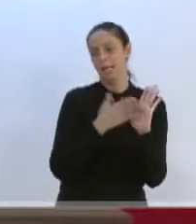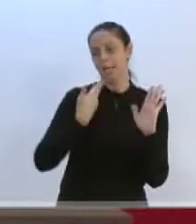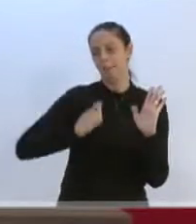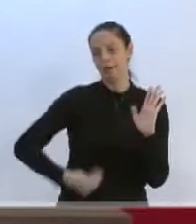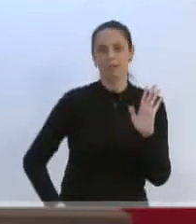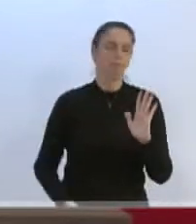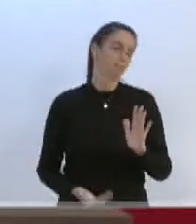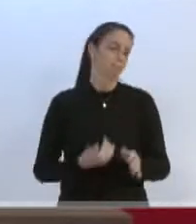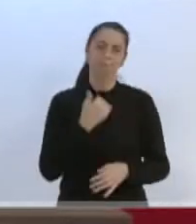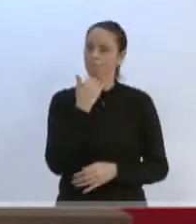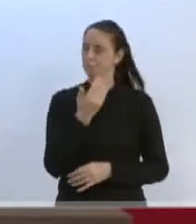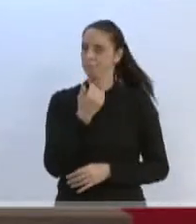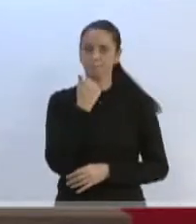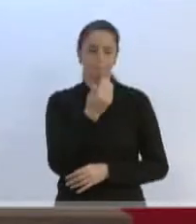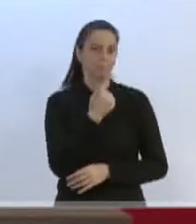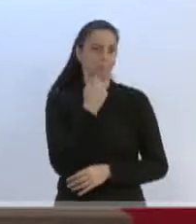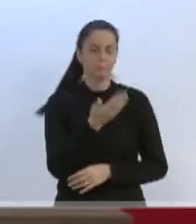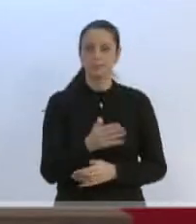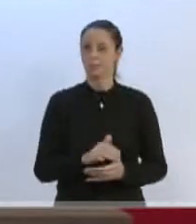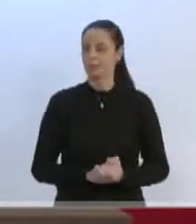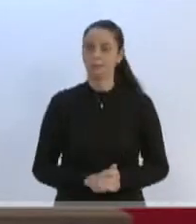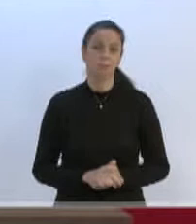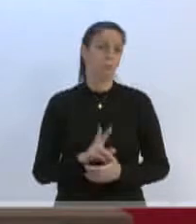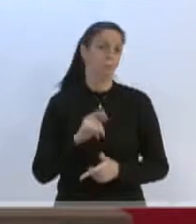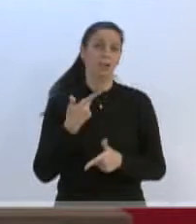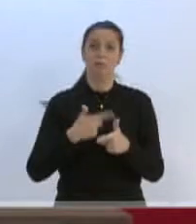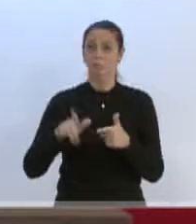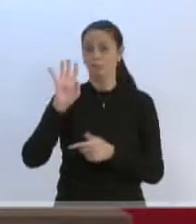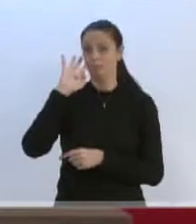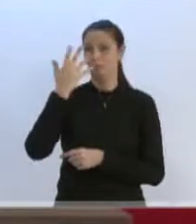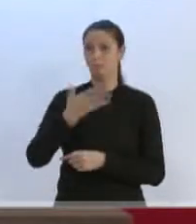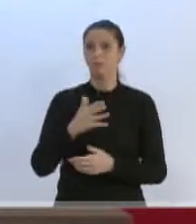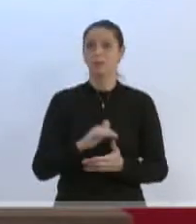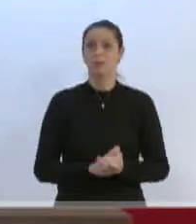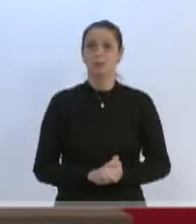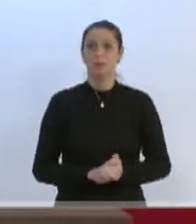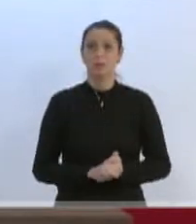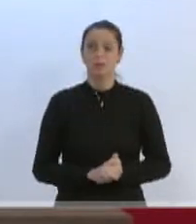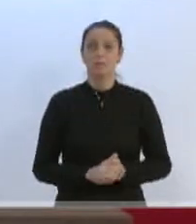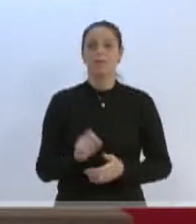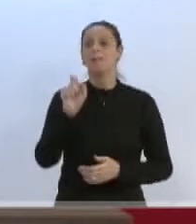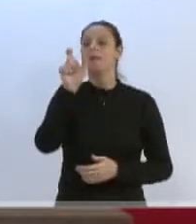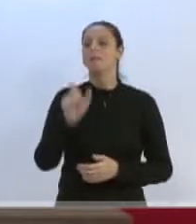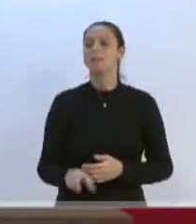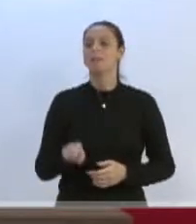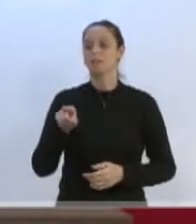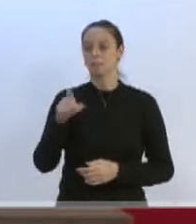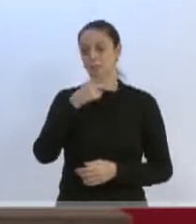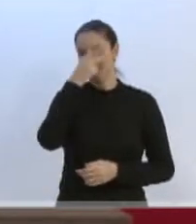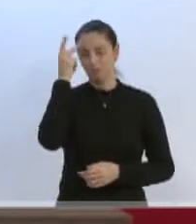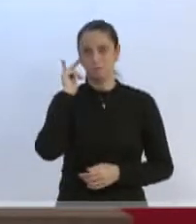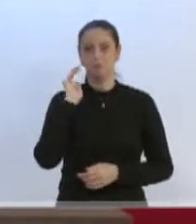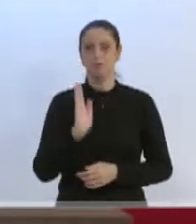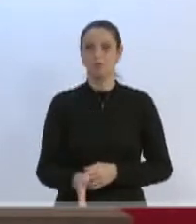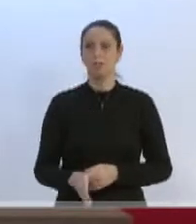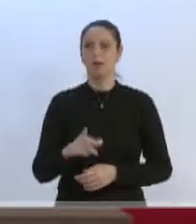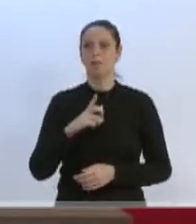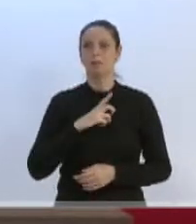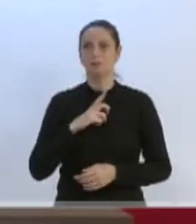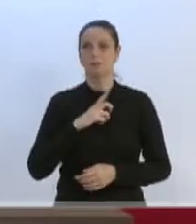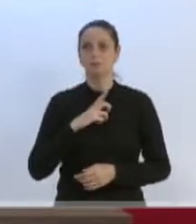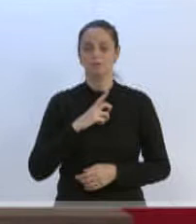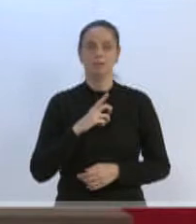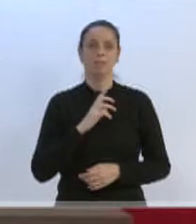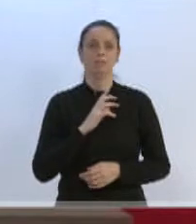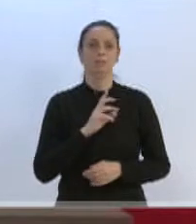não vai chegar a lugar nenhum, não vai resolver nada. Alguém dessas pessoas já tiverem uma barraquinha